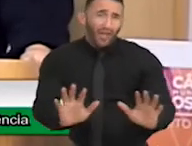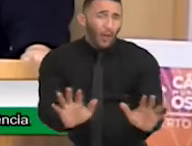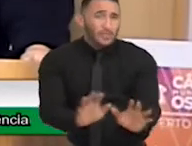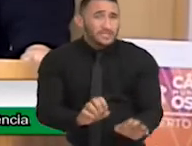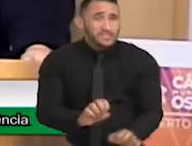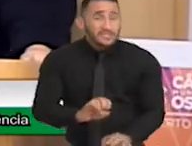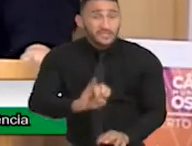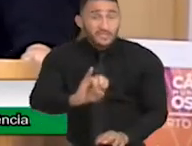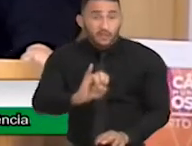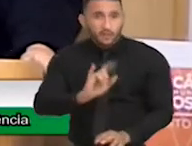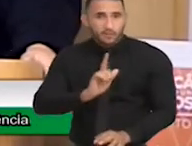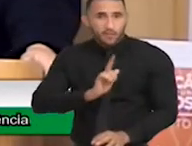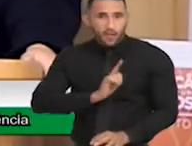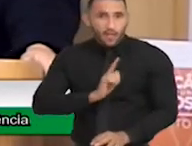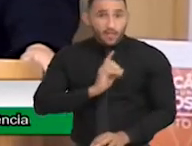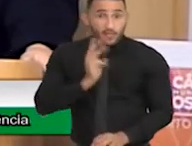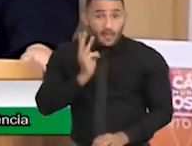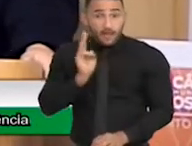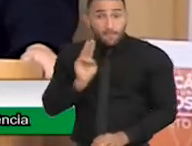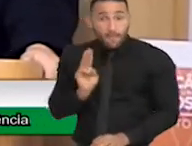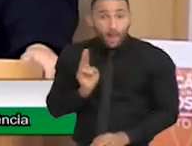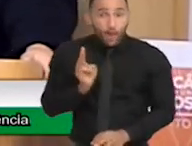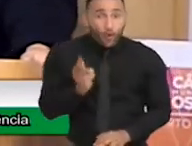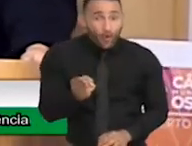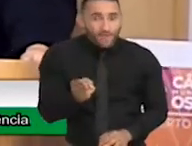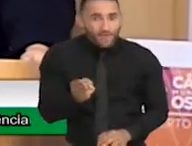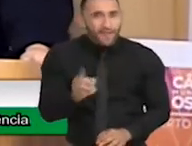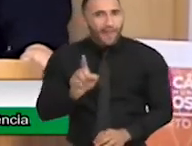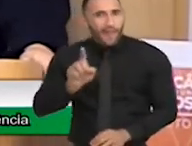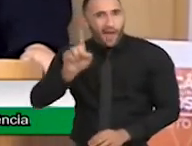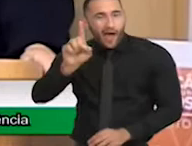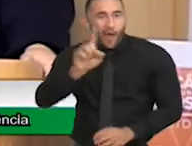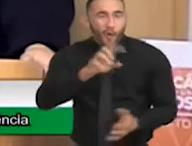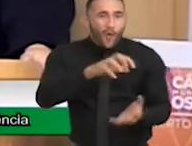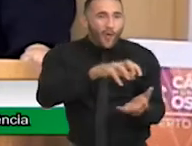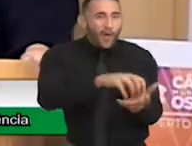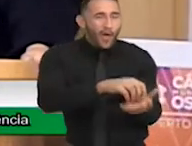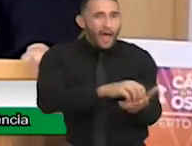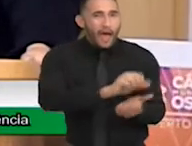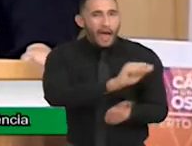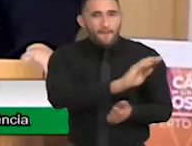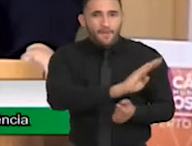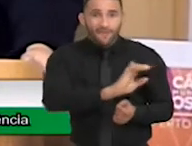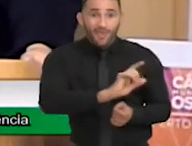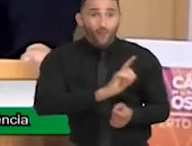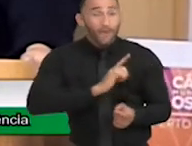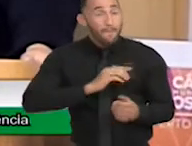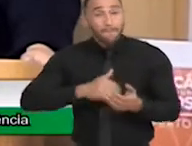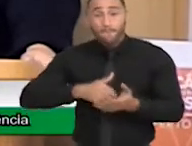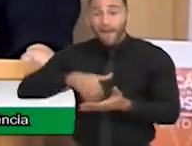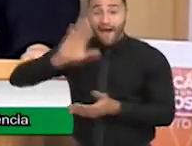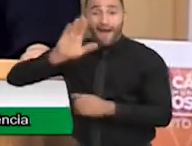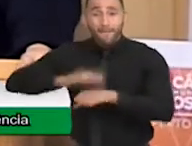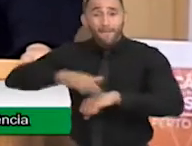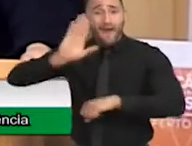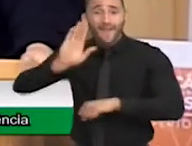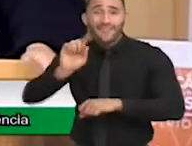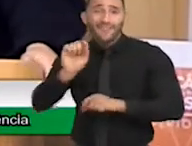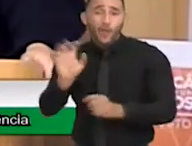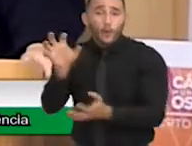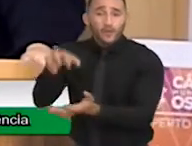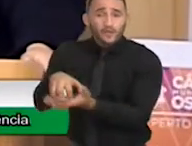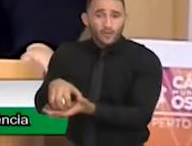três bilhões da ACP mensal, eu teria muito mais do que um centro de referência, porque o centro de referência de